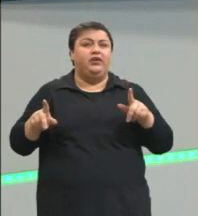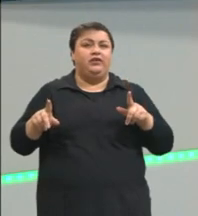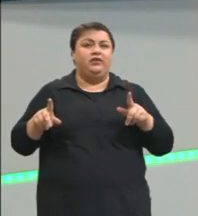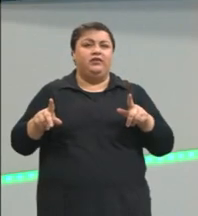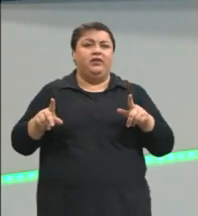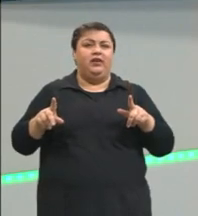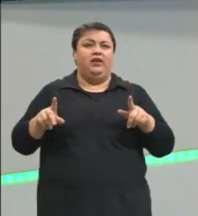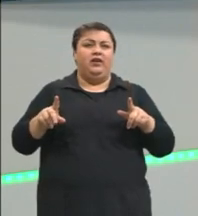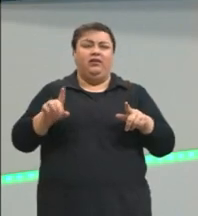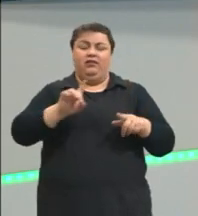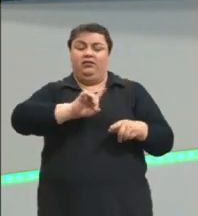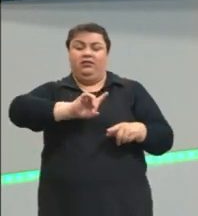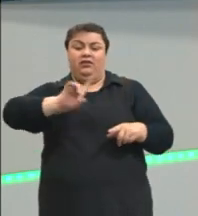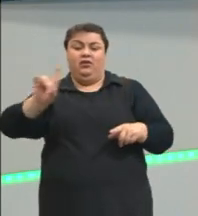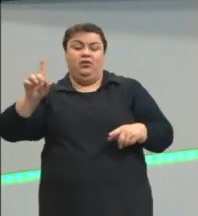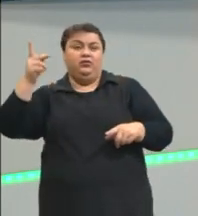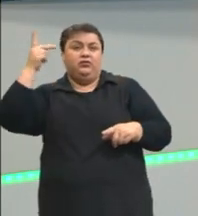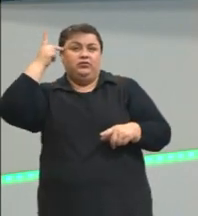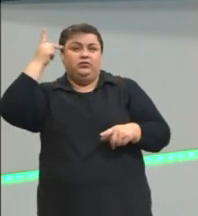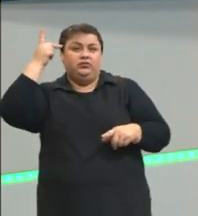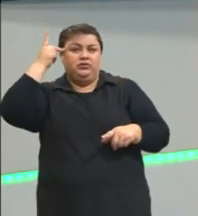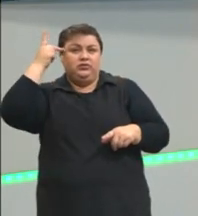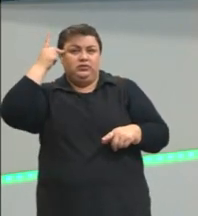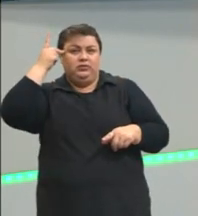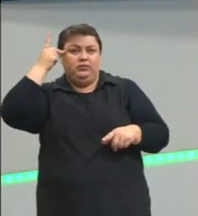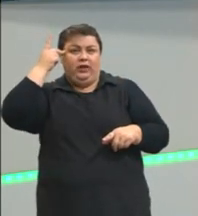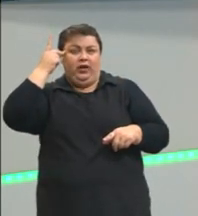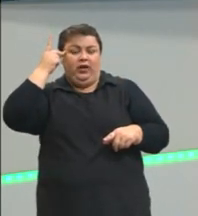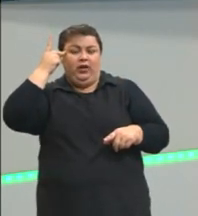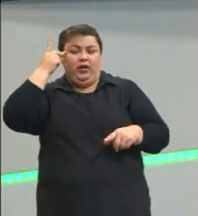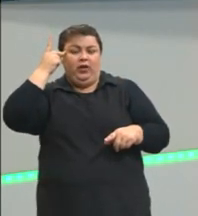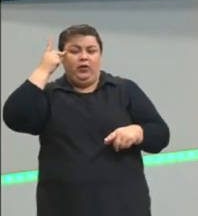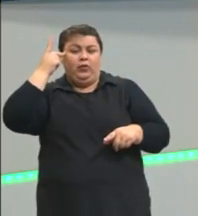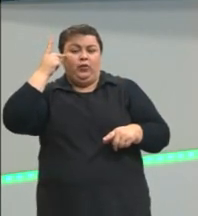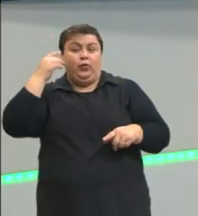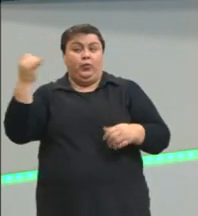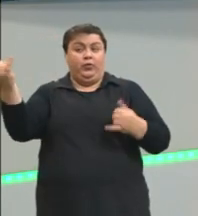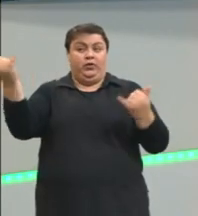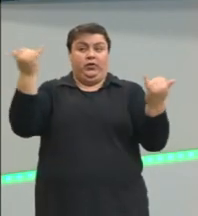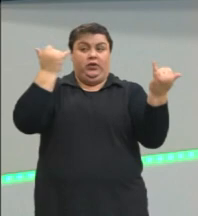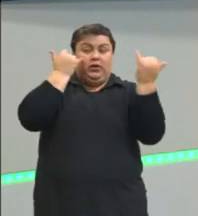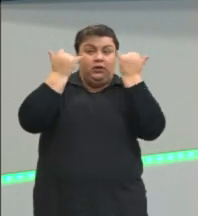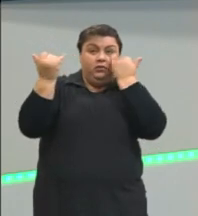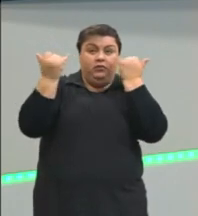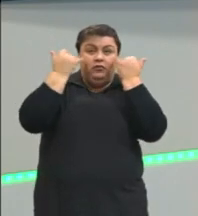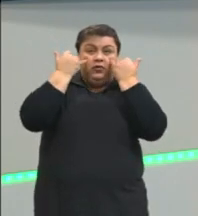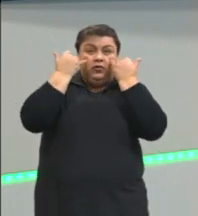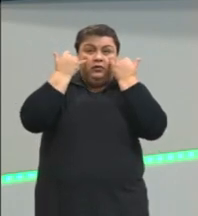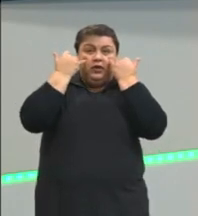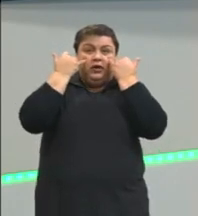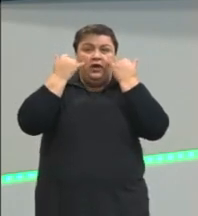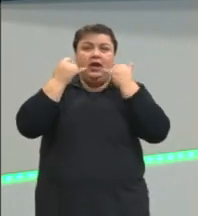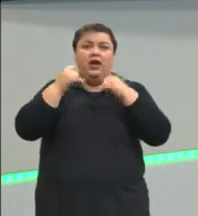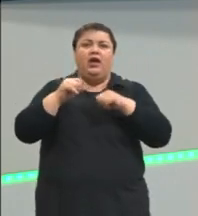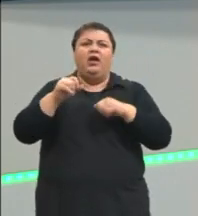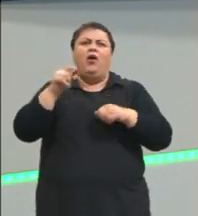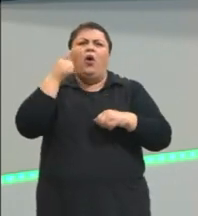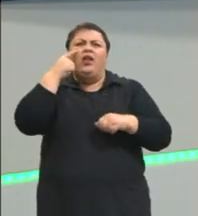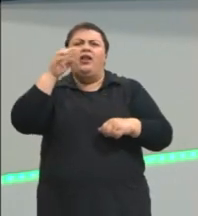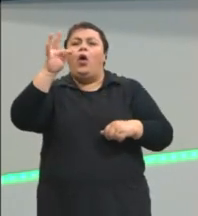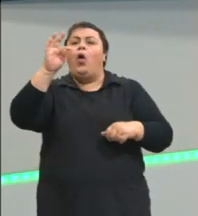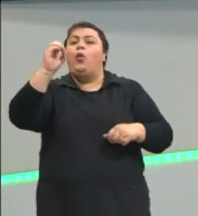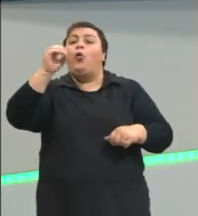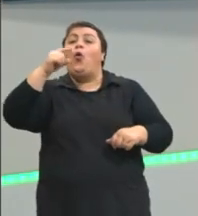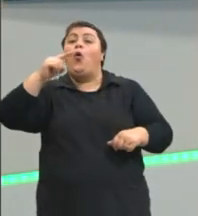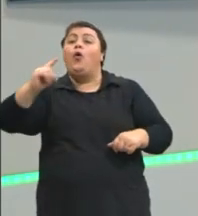estarei em São Paulo. Mantenha-me informado para um estou indo. Olha esse estou aqui.